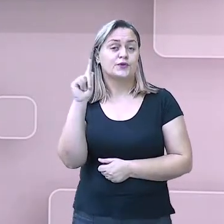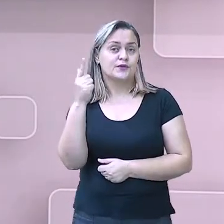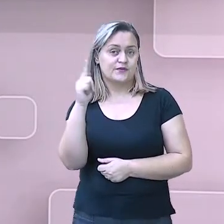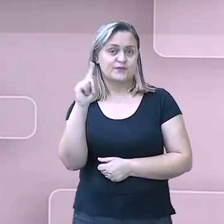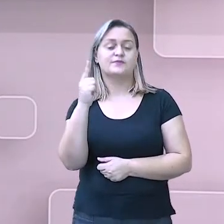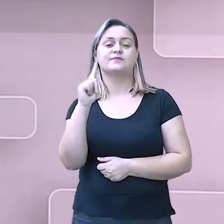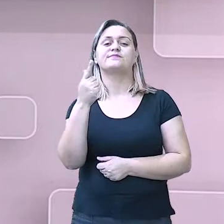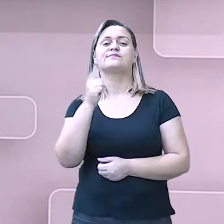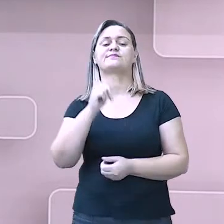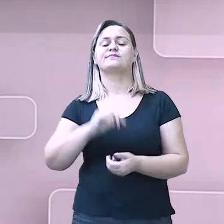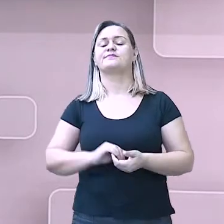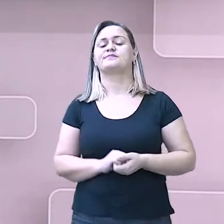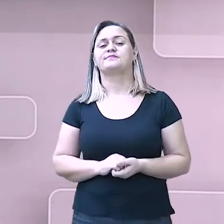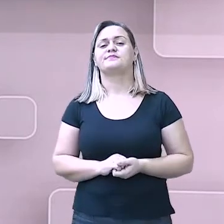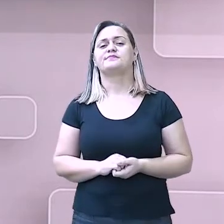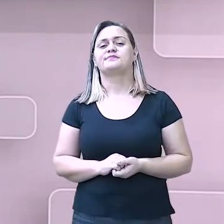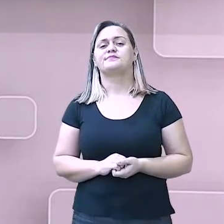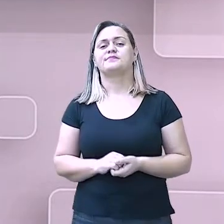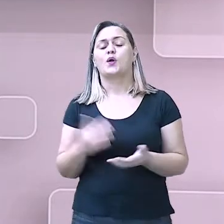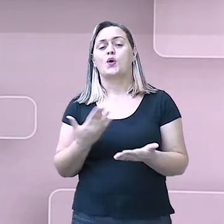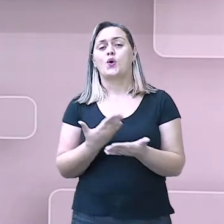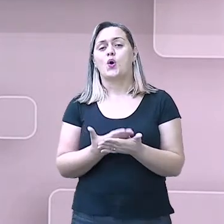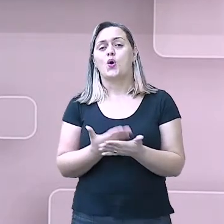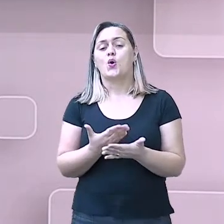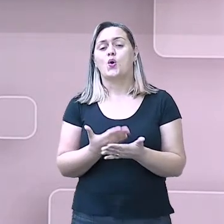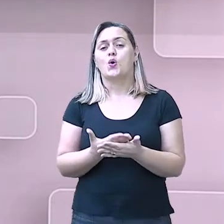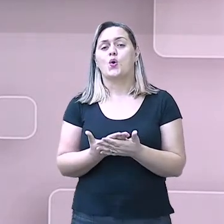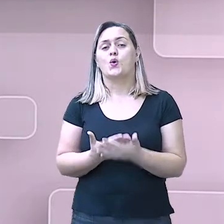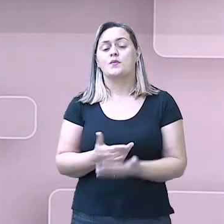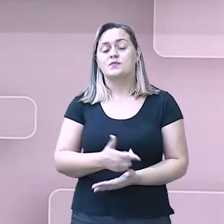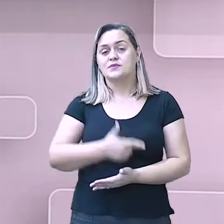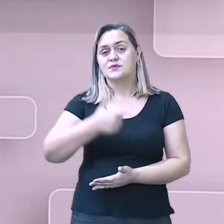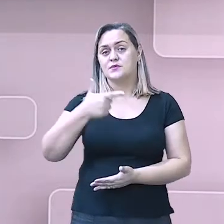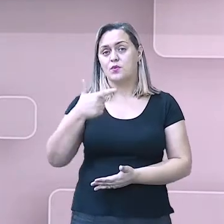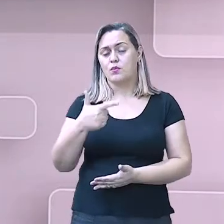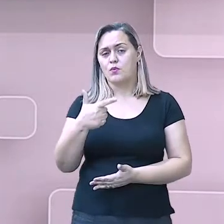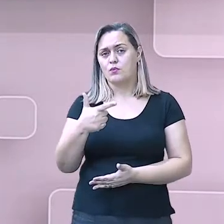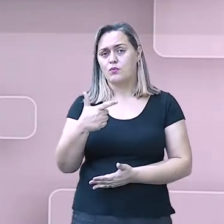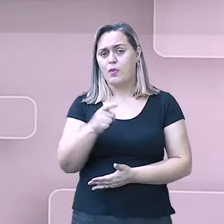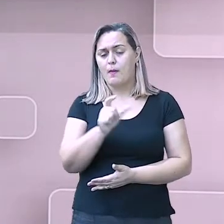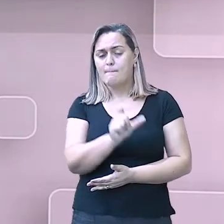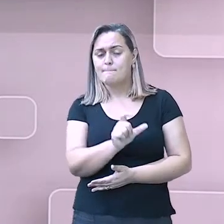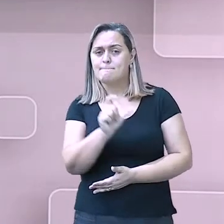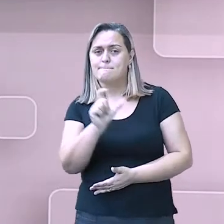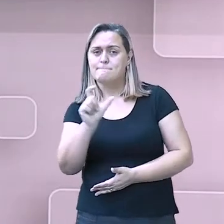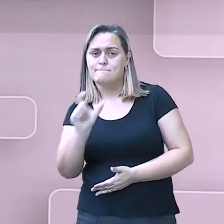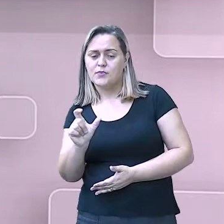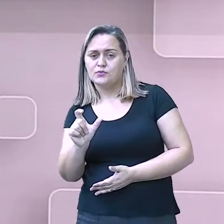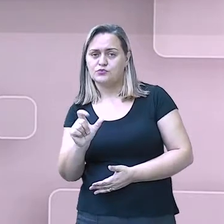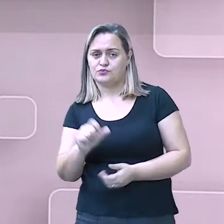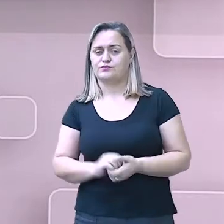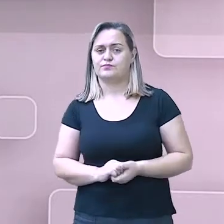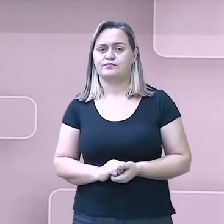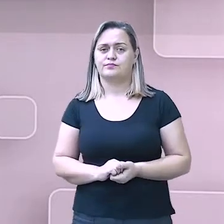Nós vamos estudar a segunda parte sobre Zona Urbana e Zona Rural. Vamos lá?